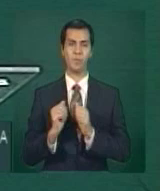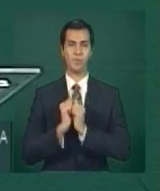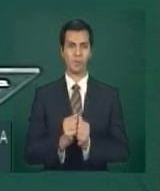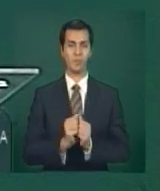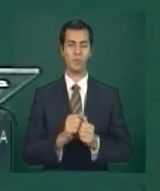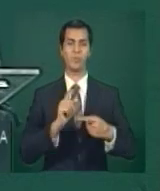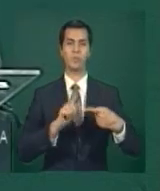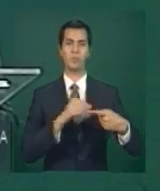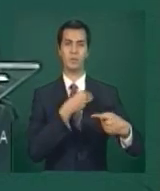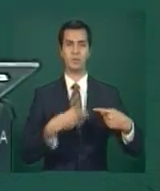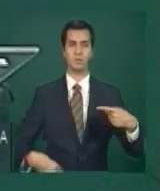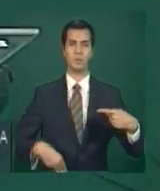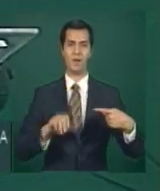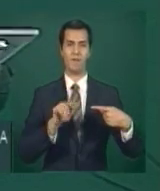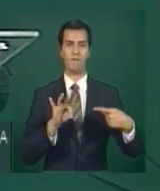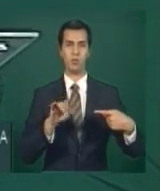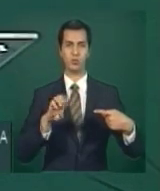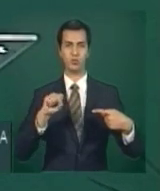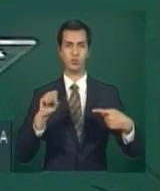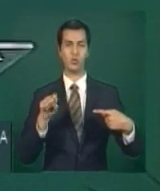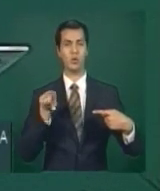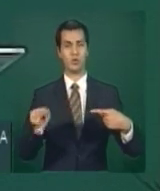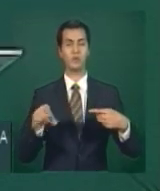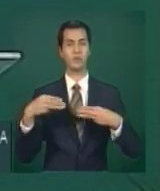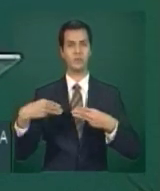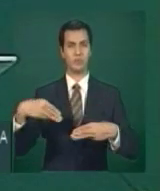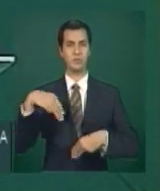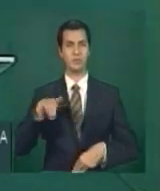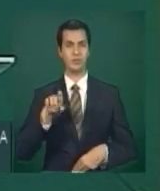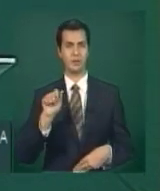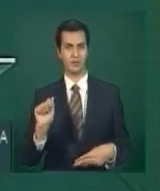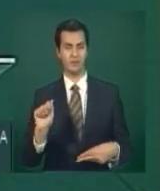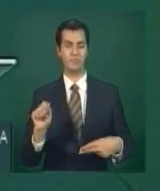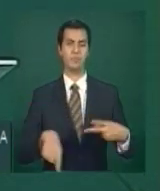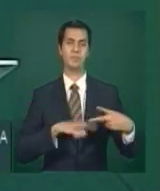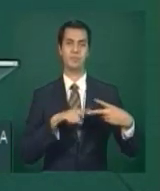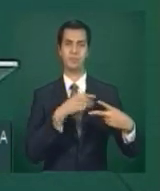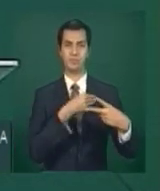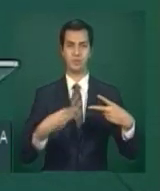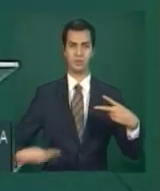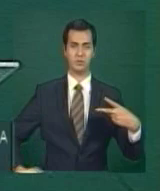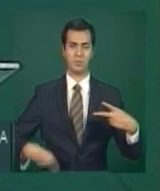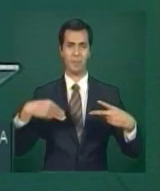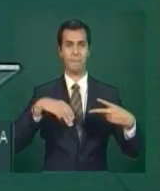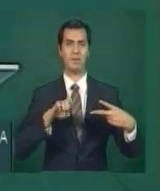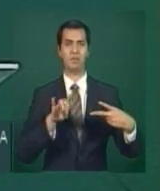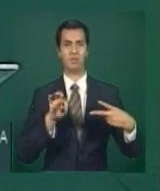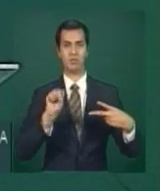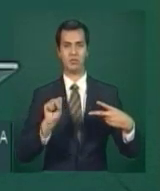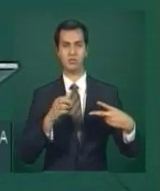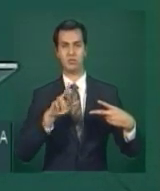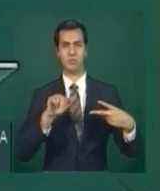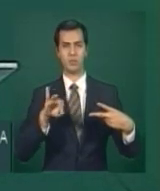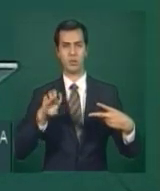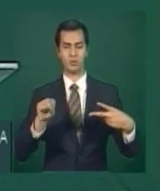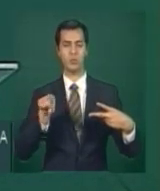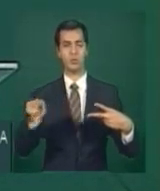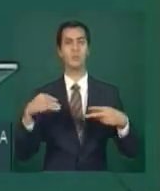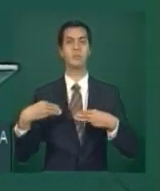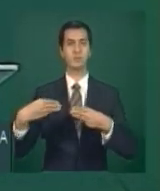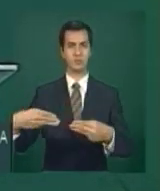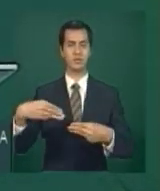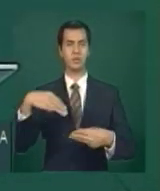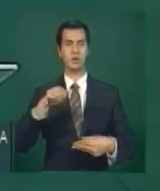ministro Afonso Florence, do desenvolvimento agrário, o ministro Mendes Ribeiro Filho, da agricultura,